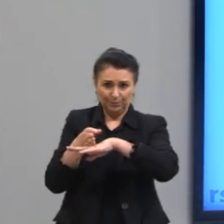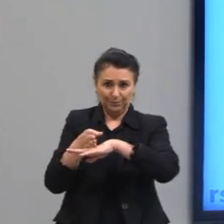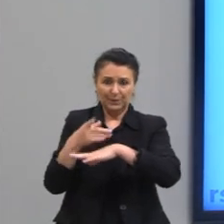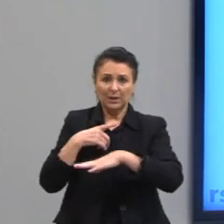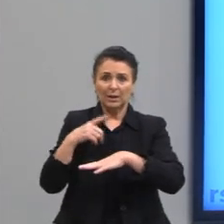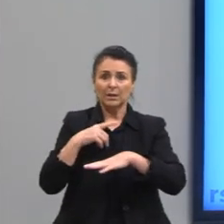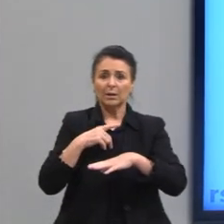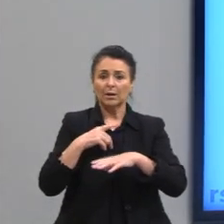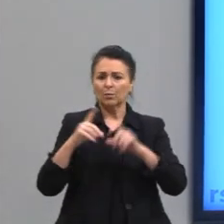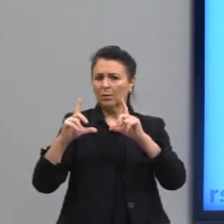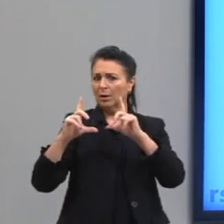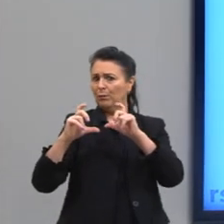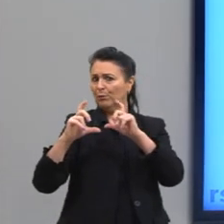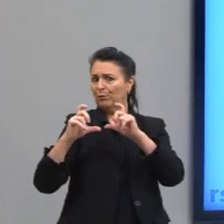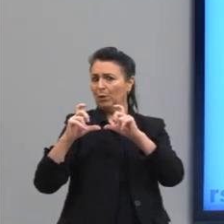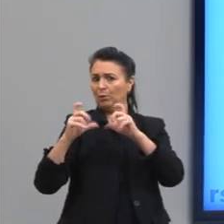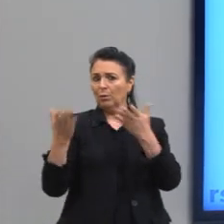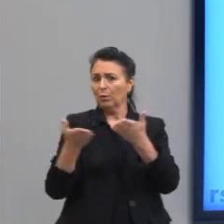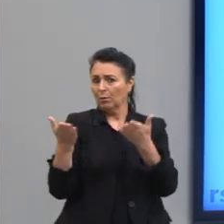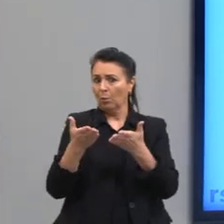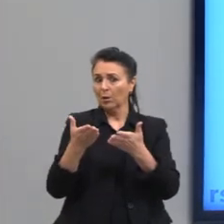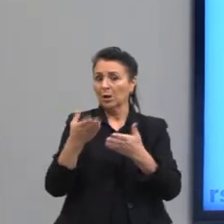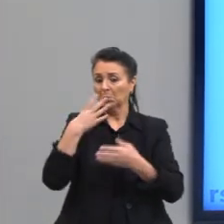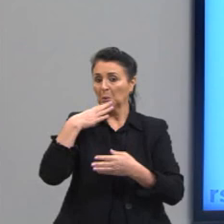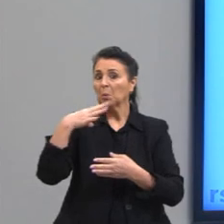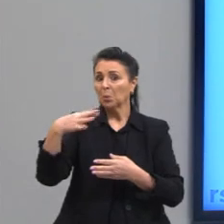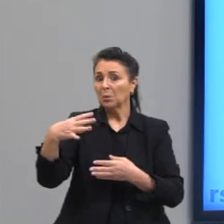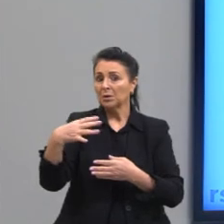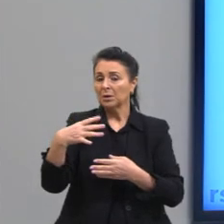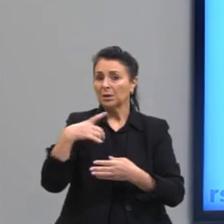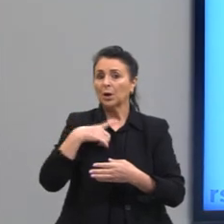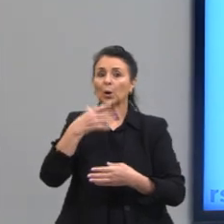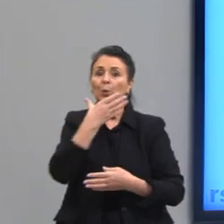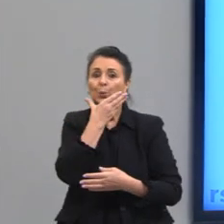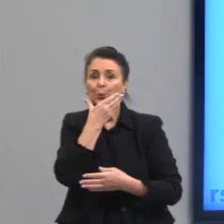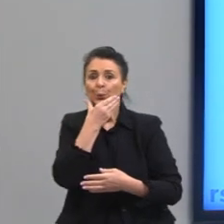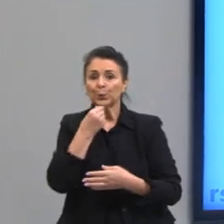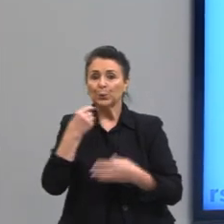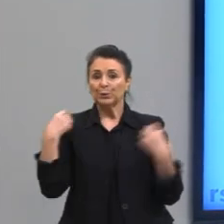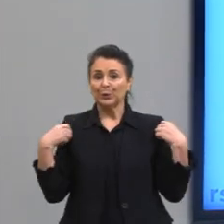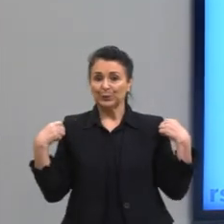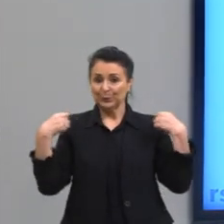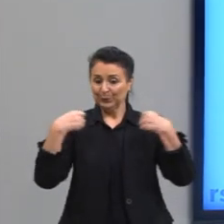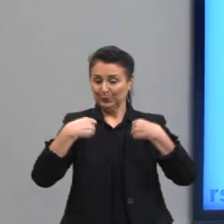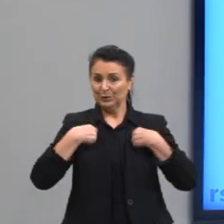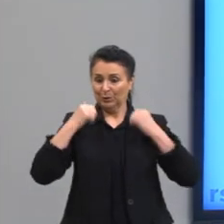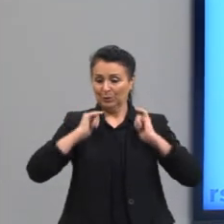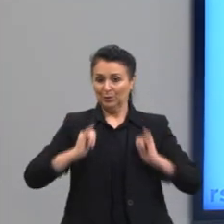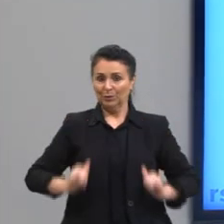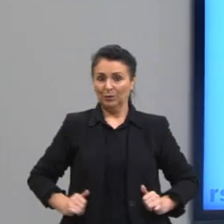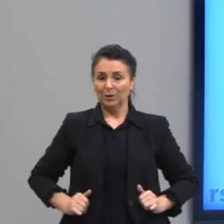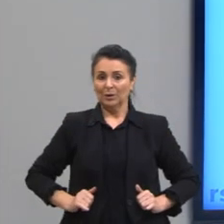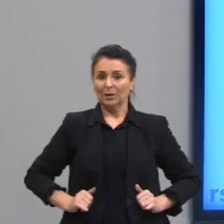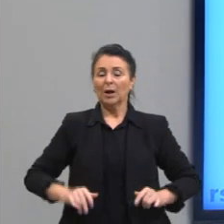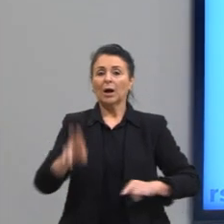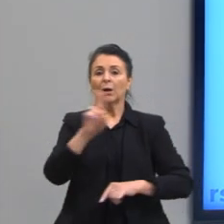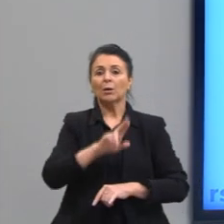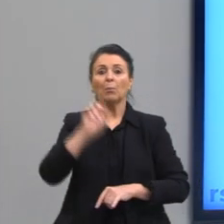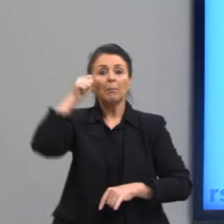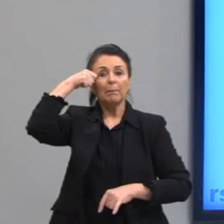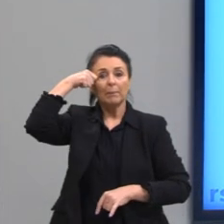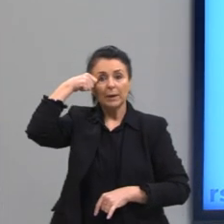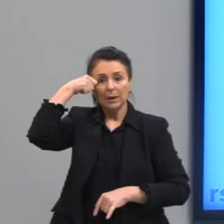uma foto colorida de um gurizão com uma mochila, um casaco preto e uma máscara branca,